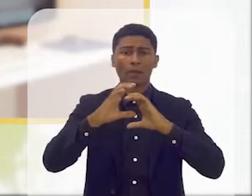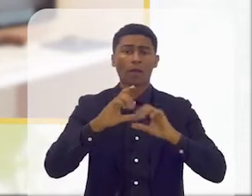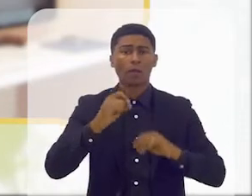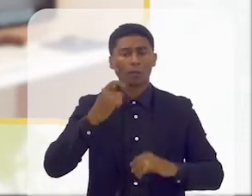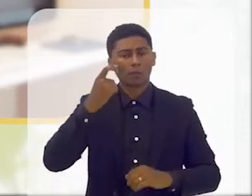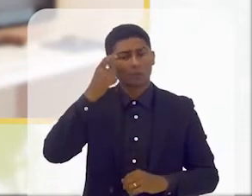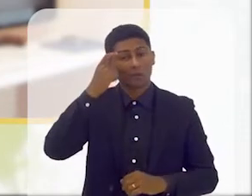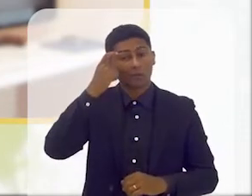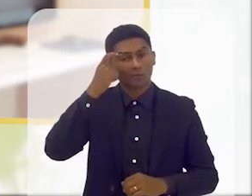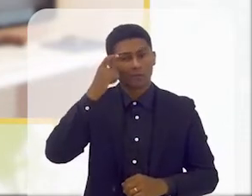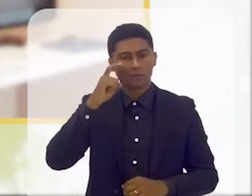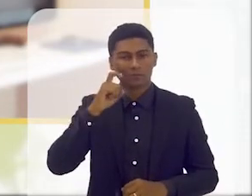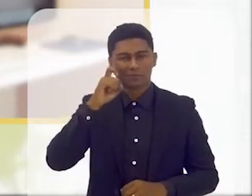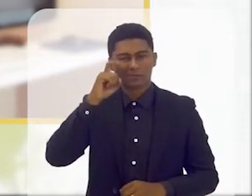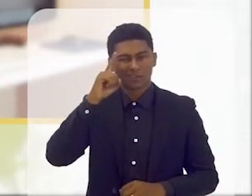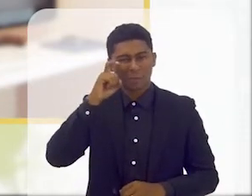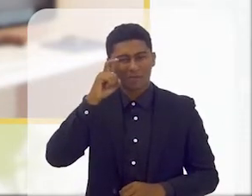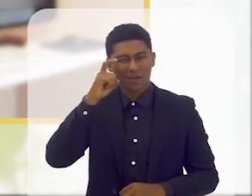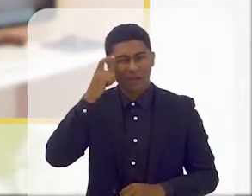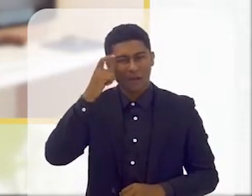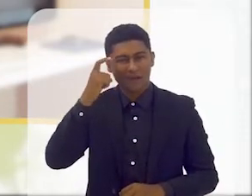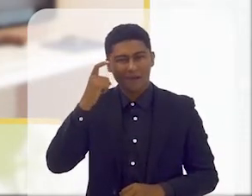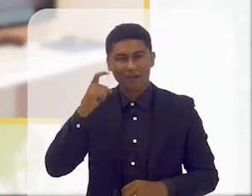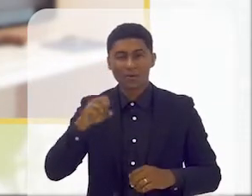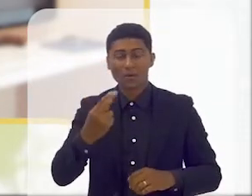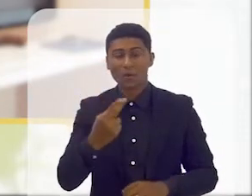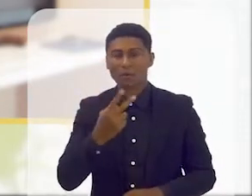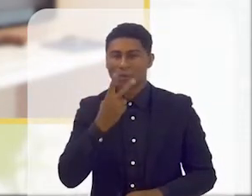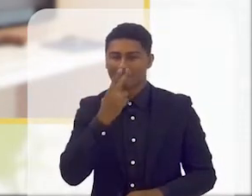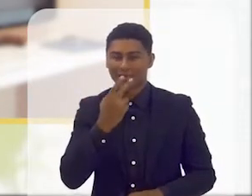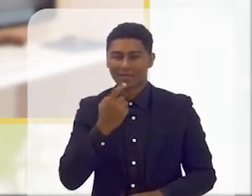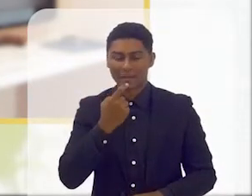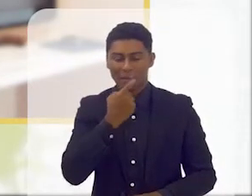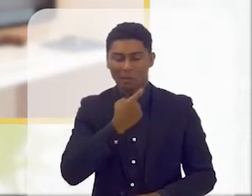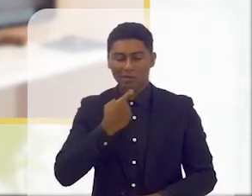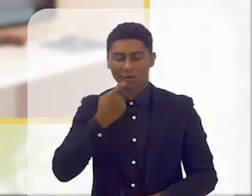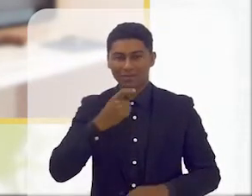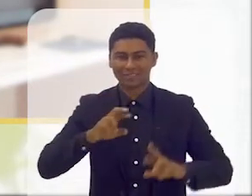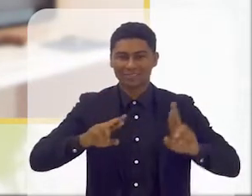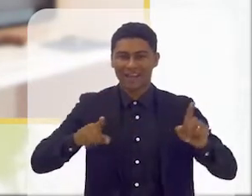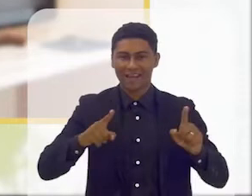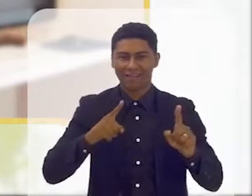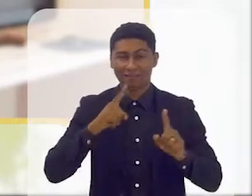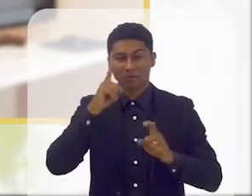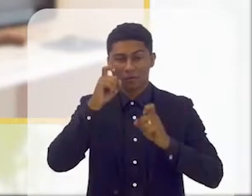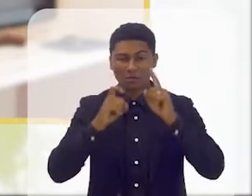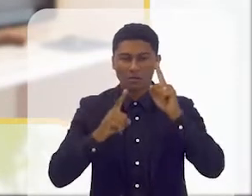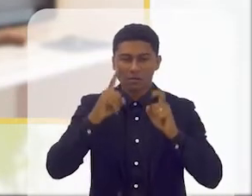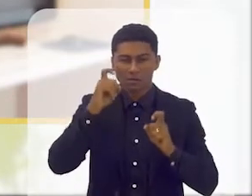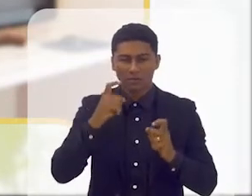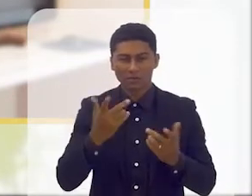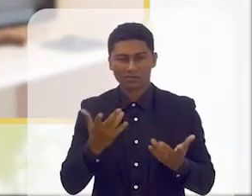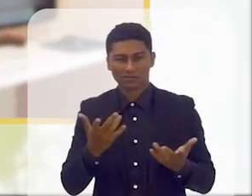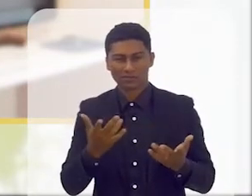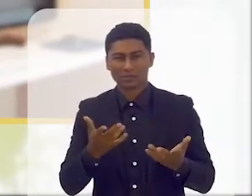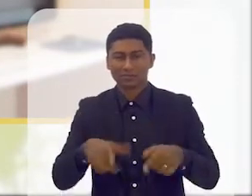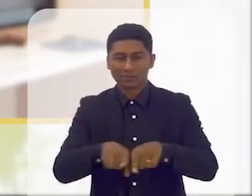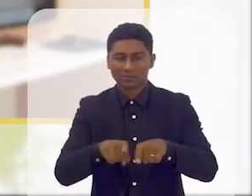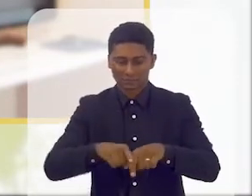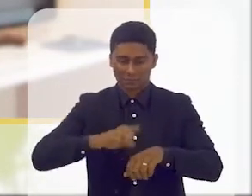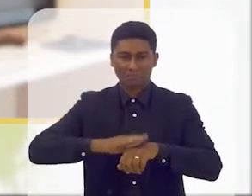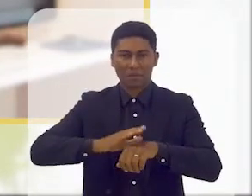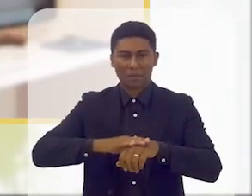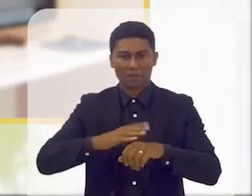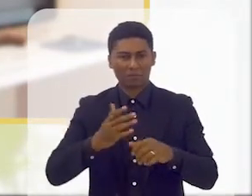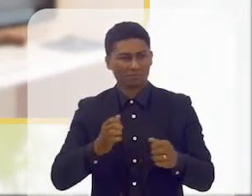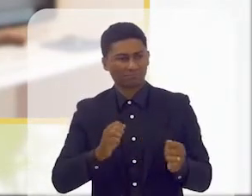com uma sobrancelha levantada, com uma boca de uma forma diferente, com uma expressão facial, mesmo com as